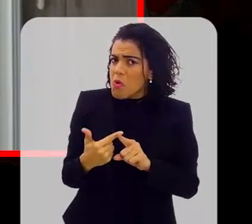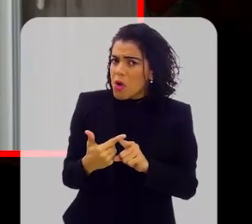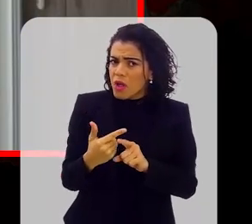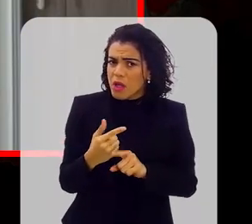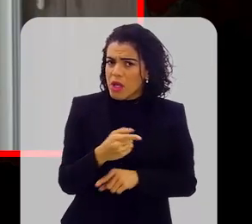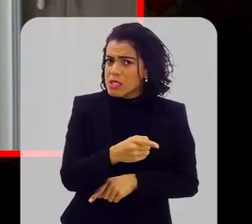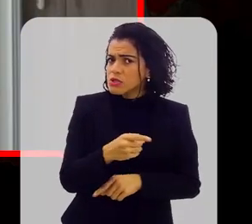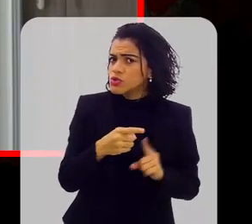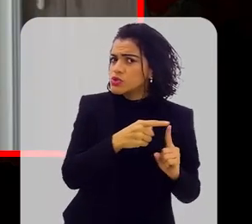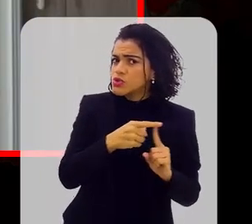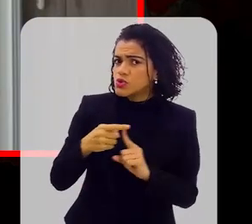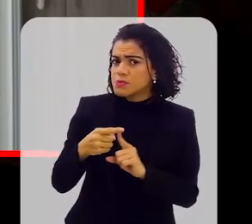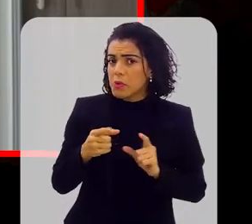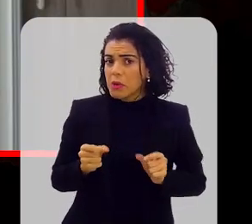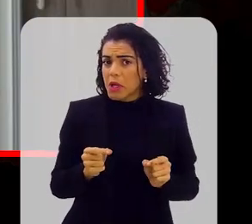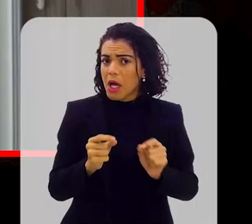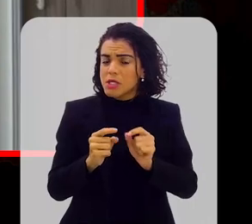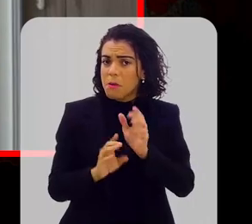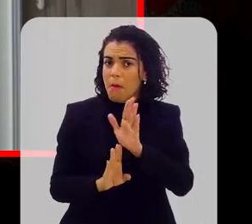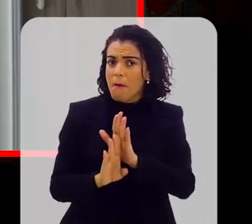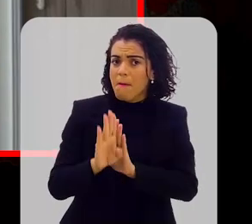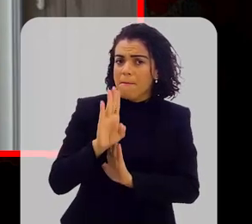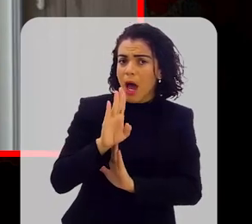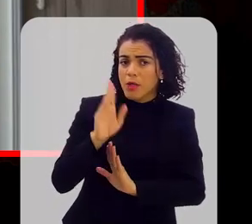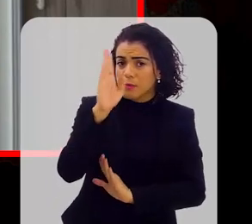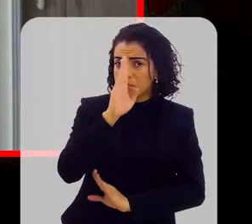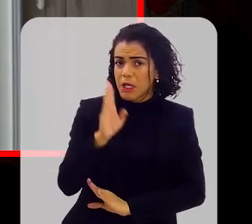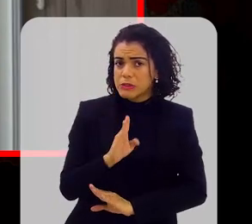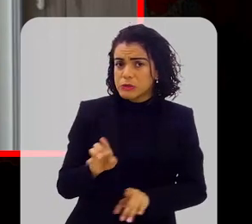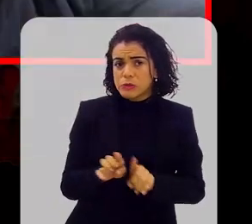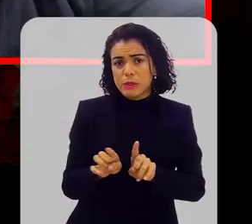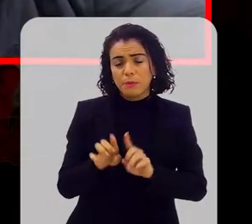tipo de câncer tem crescido tanto no Brasil e no mundo?